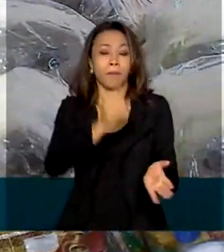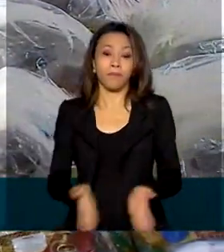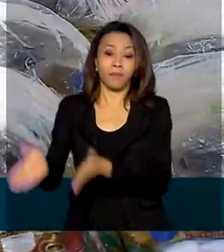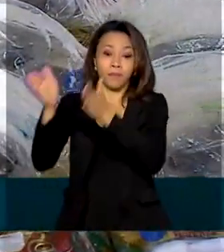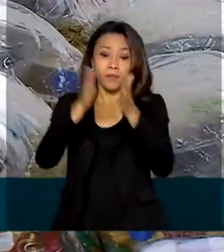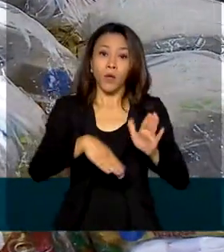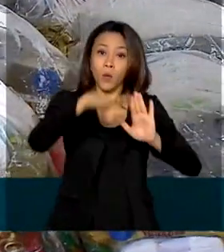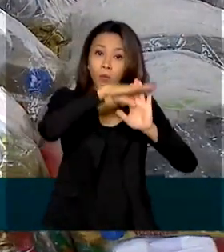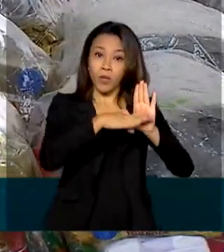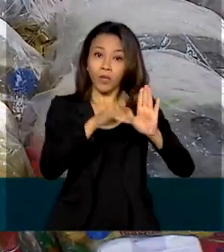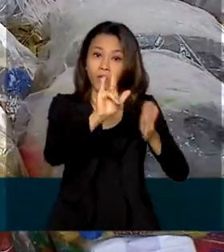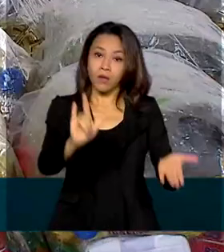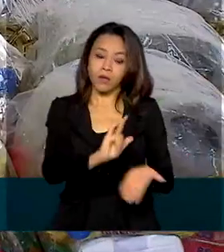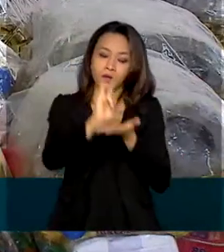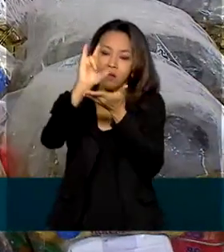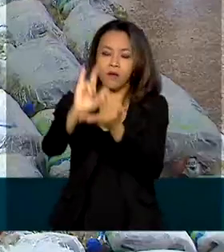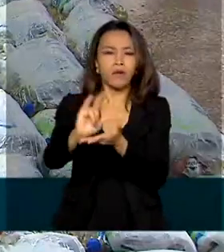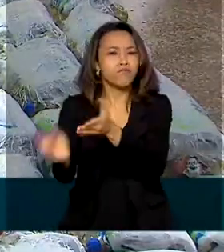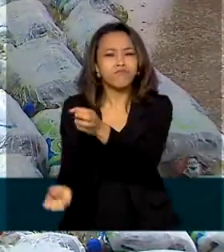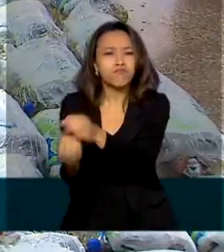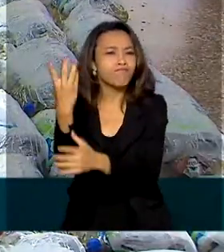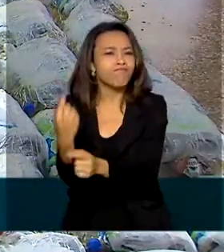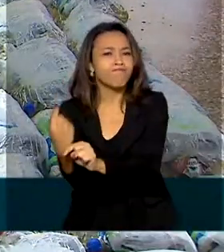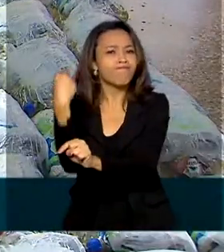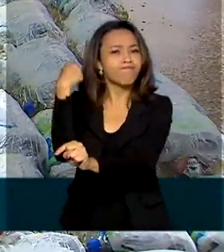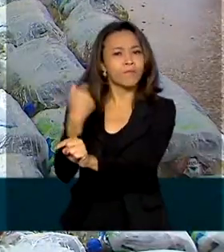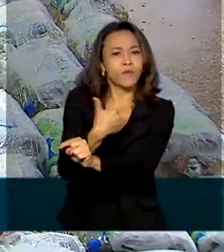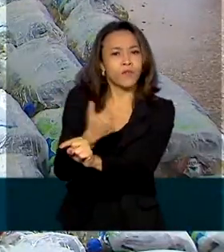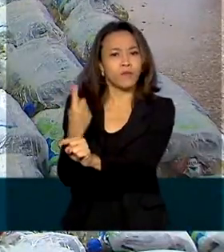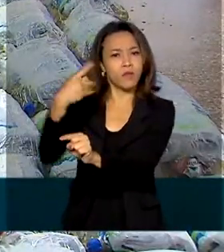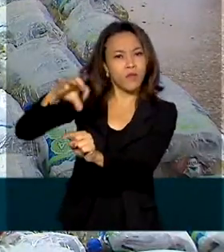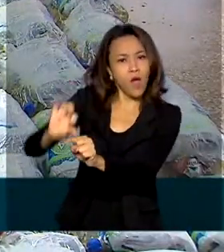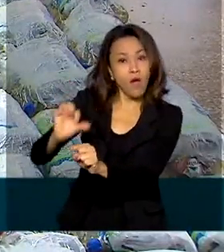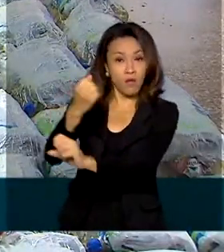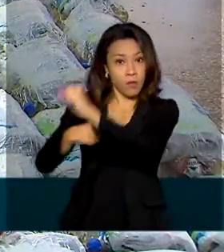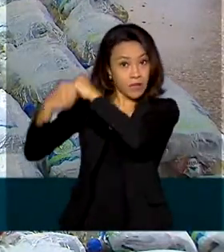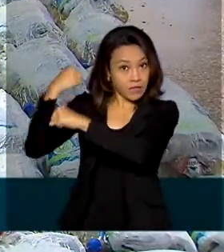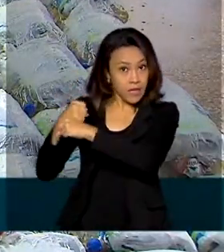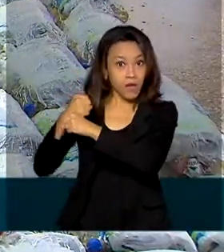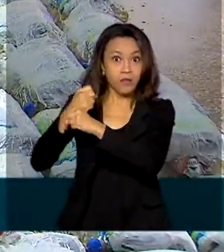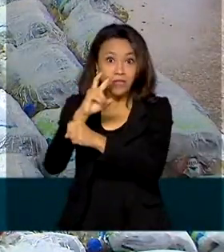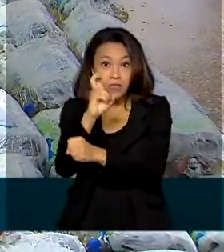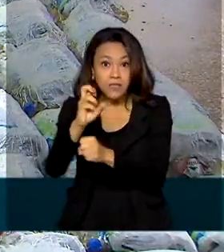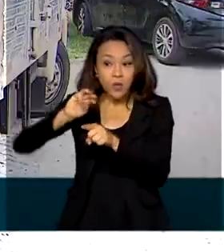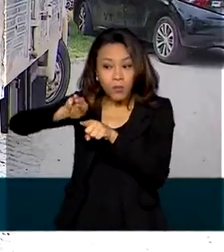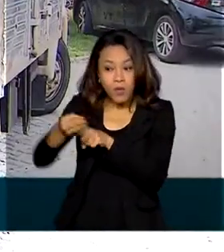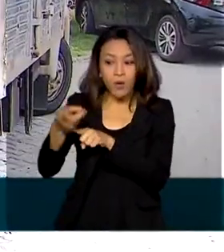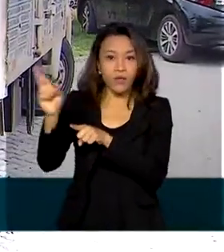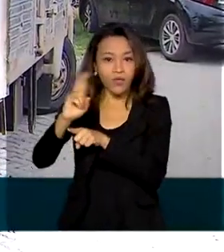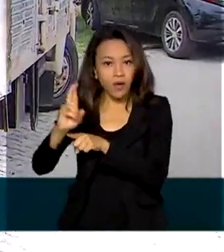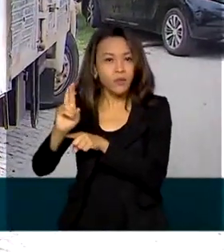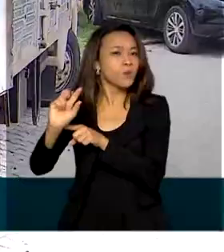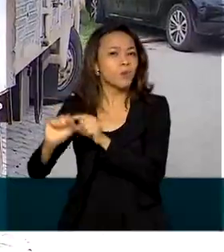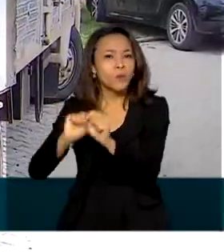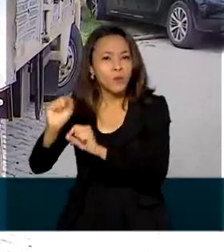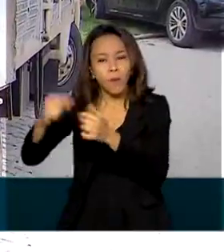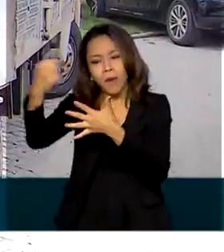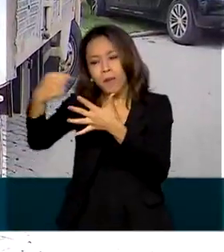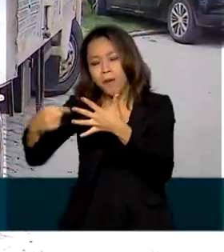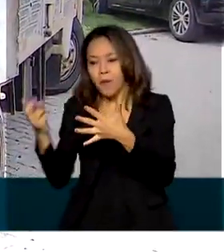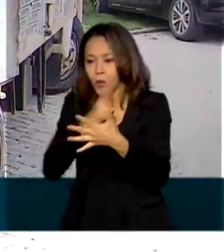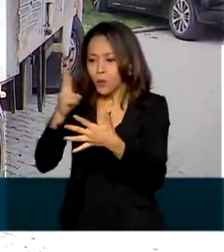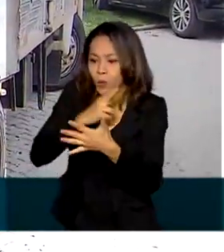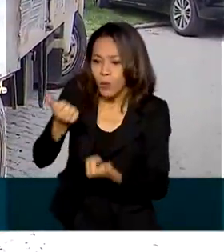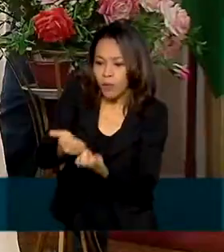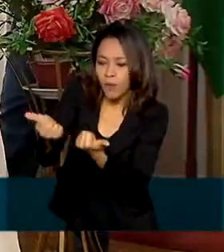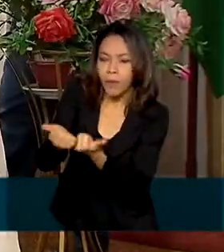Voluntária foi criado em 2019 e só no ano passado investiu mais de 5 milhões de reais em ações emergenciais e